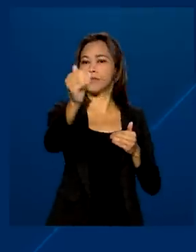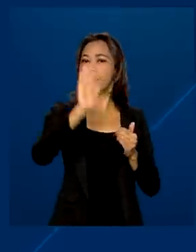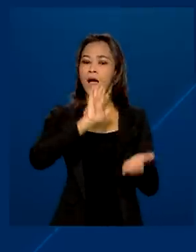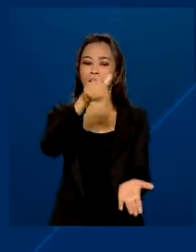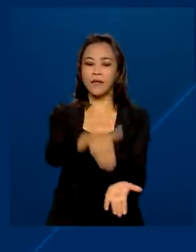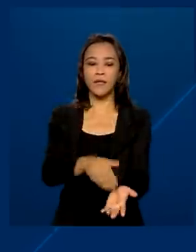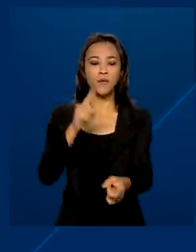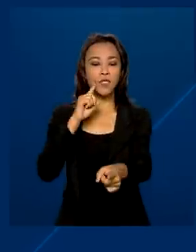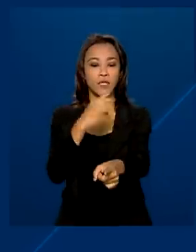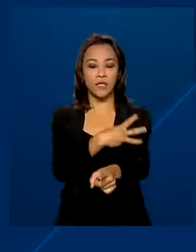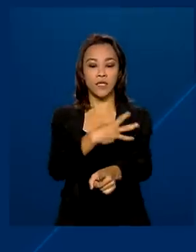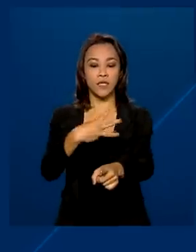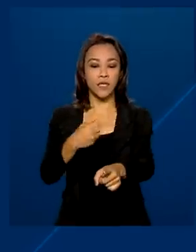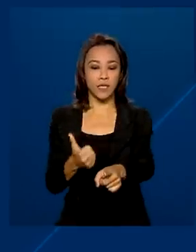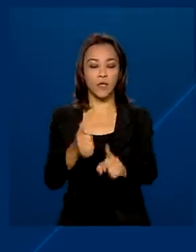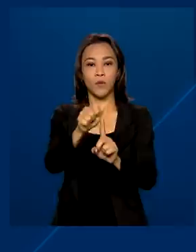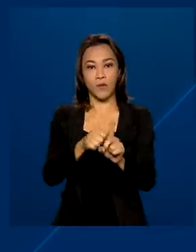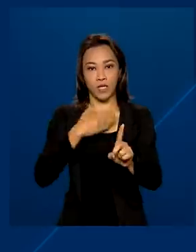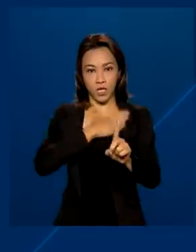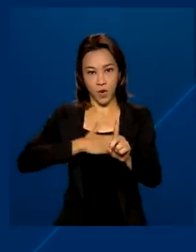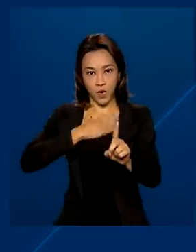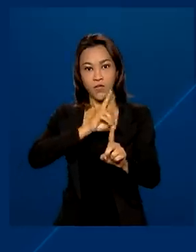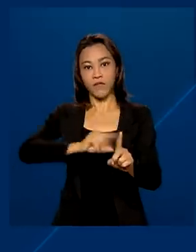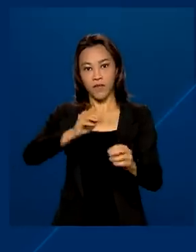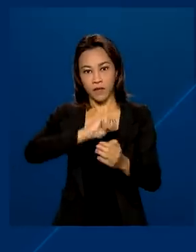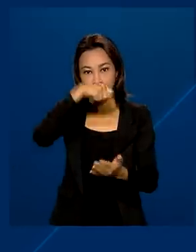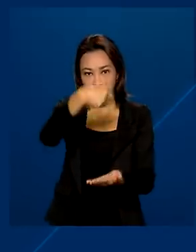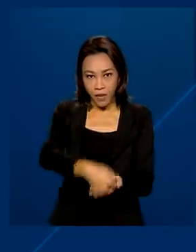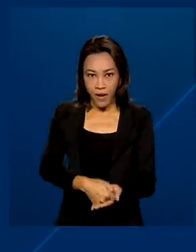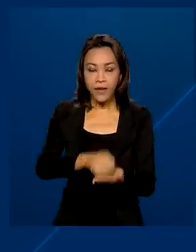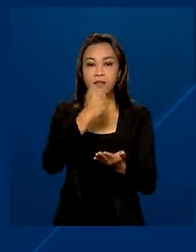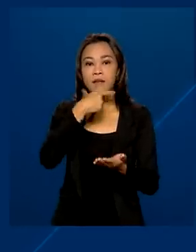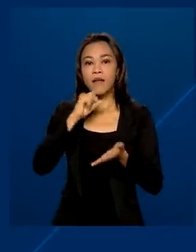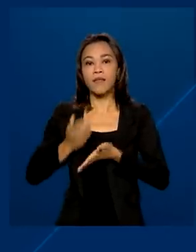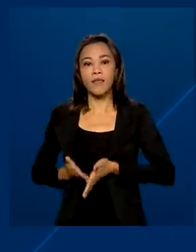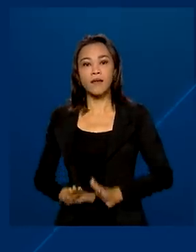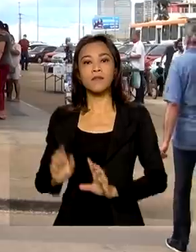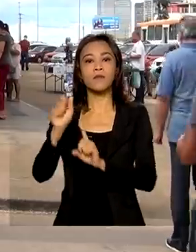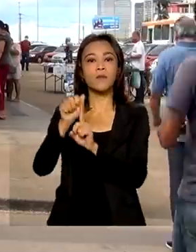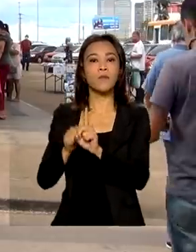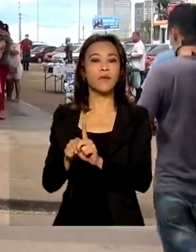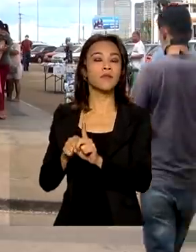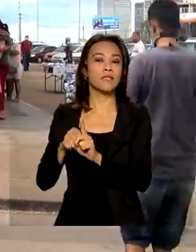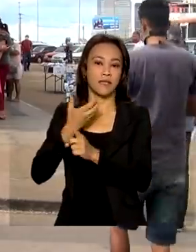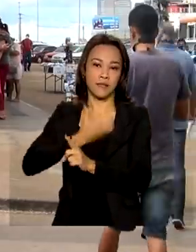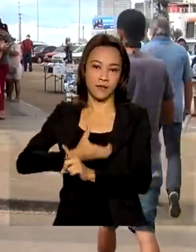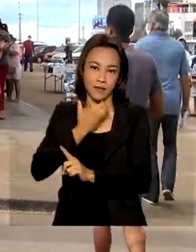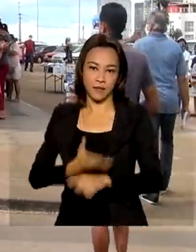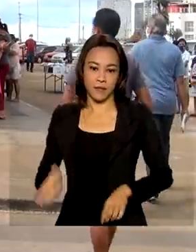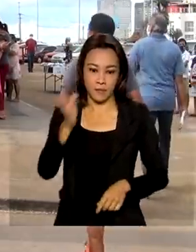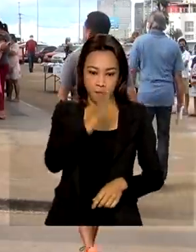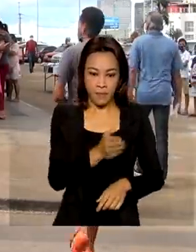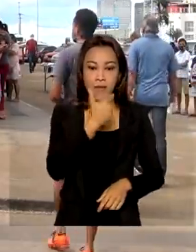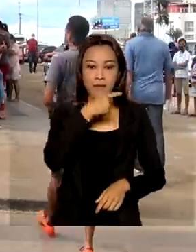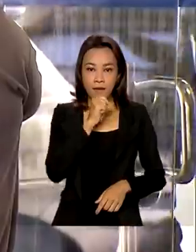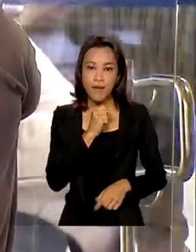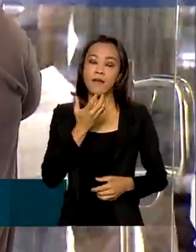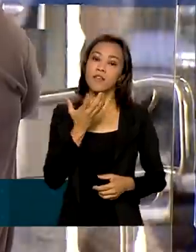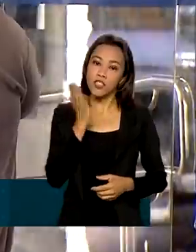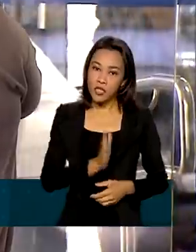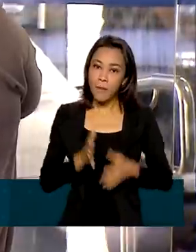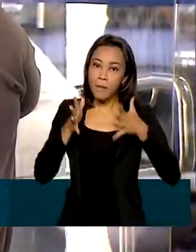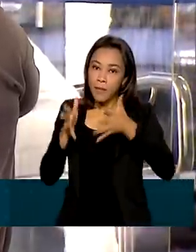até o dia 31 de agosto, quando será paga a parcela de quem nasceu em dezembro. Já para quem faz parte do Bolsa